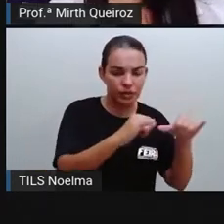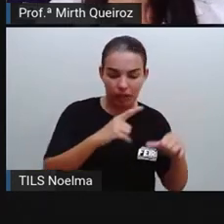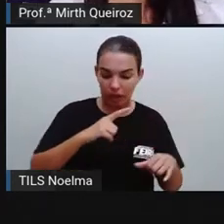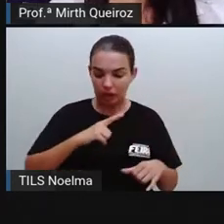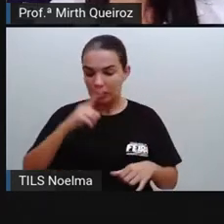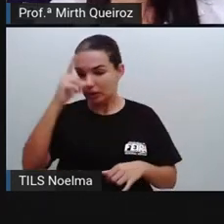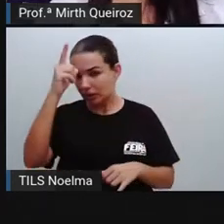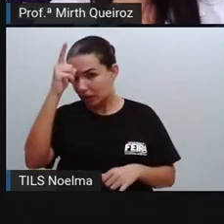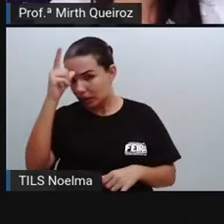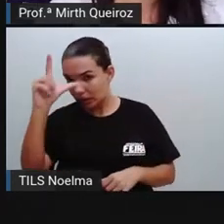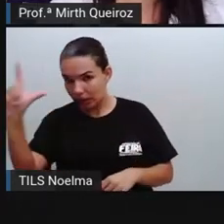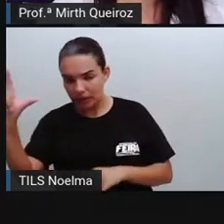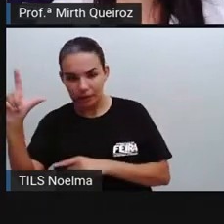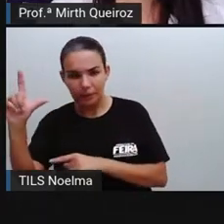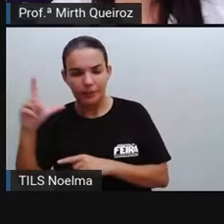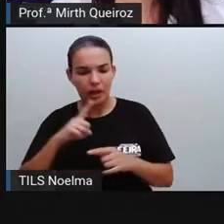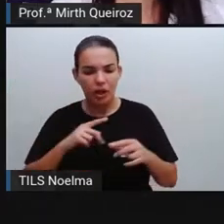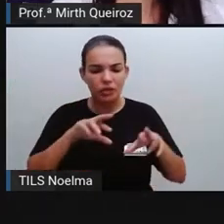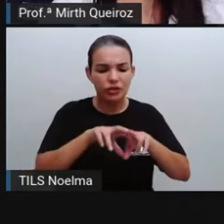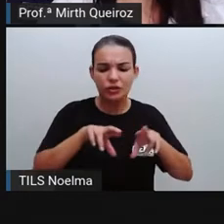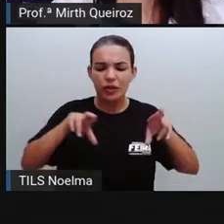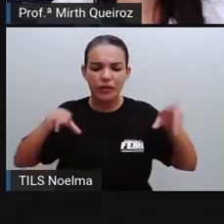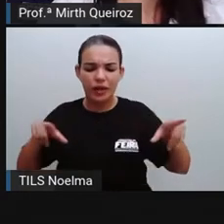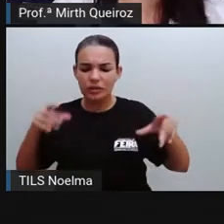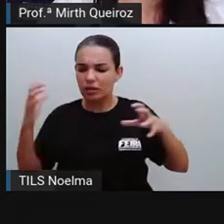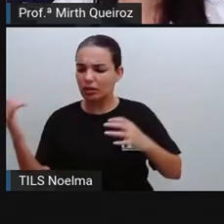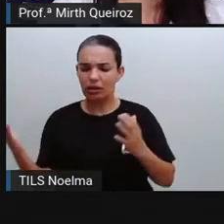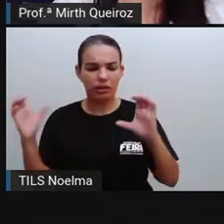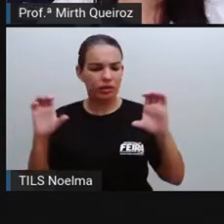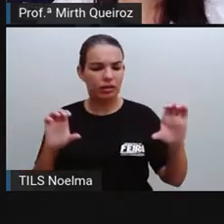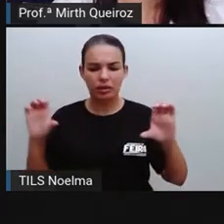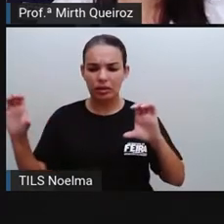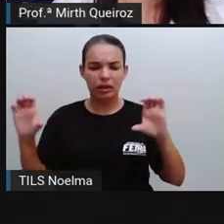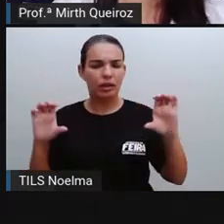cultos de fadas? Vocês sabem o que tem de diferente? Gente,